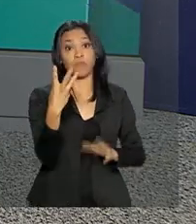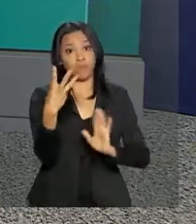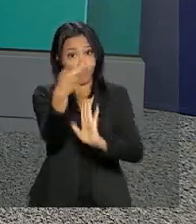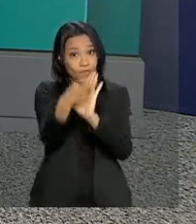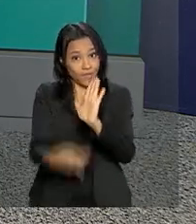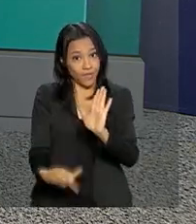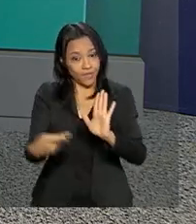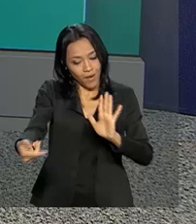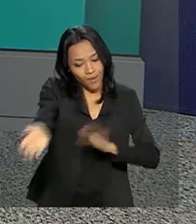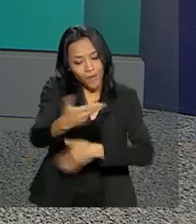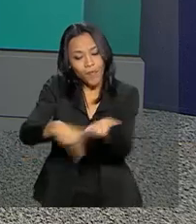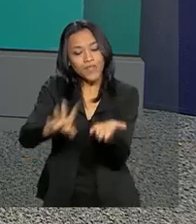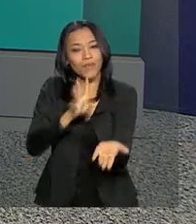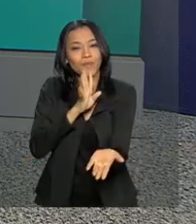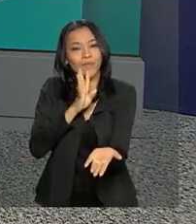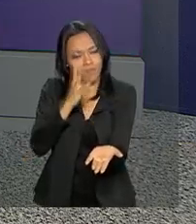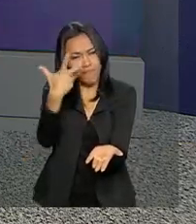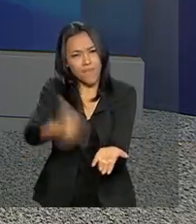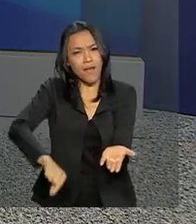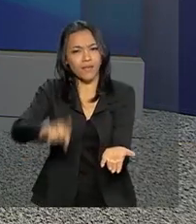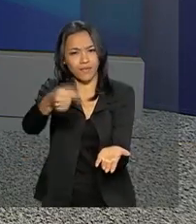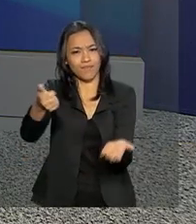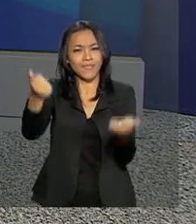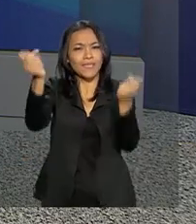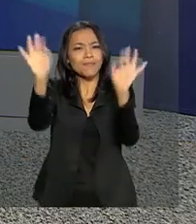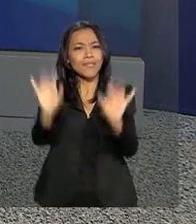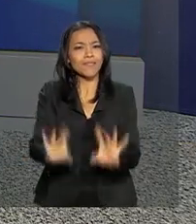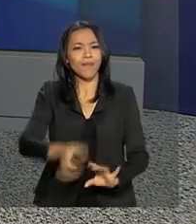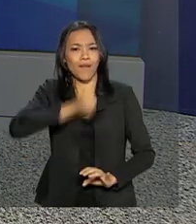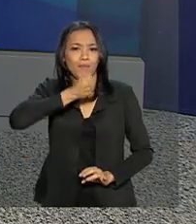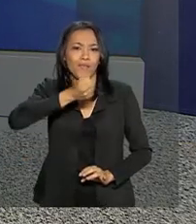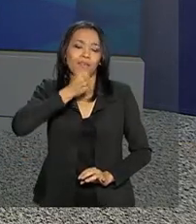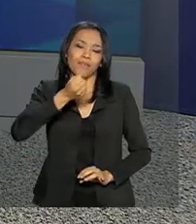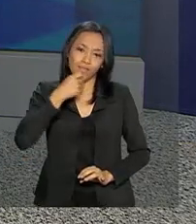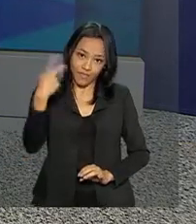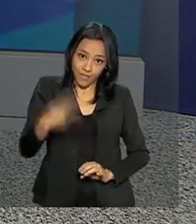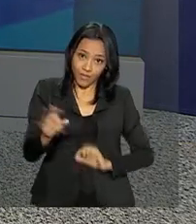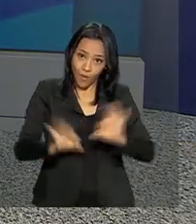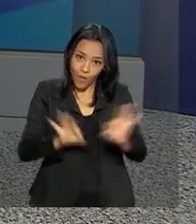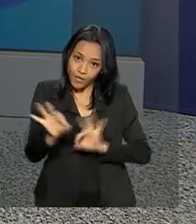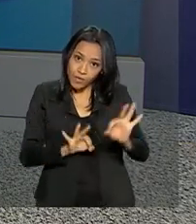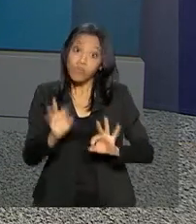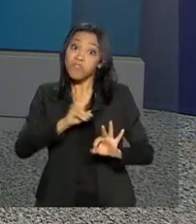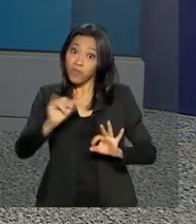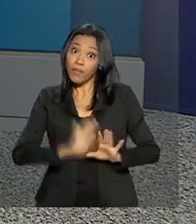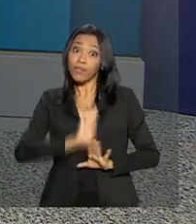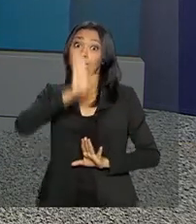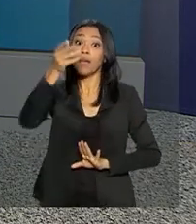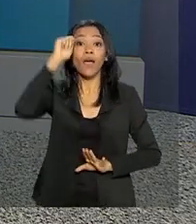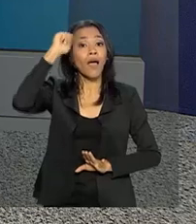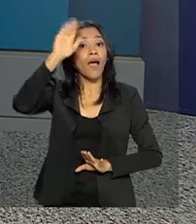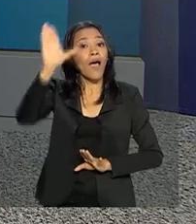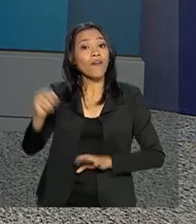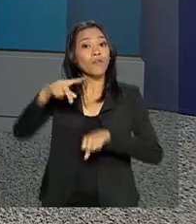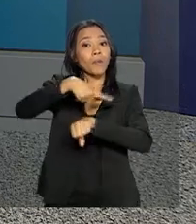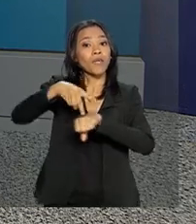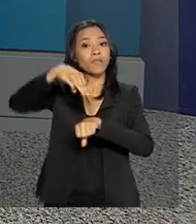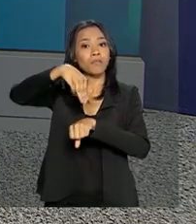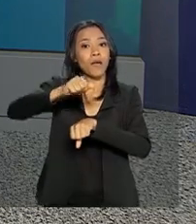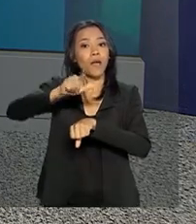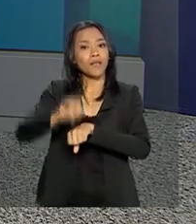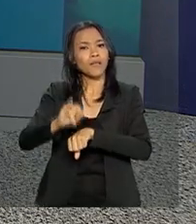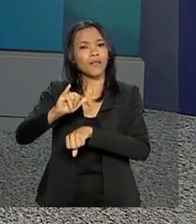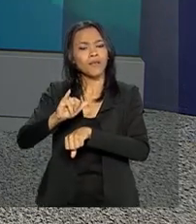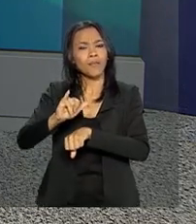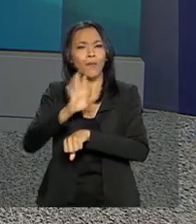conhecimento. Nós vamos saber mais na reportagem especial da equipe da TV NBR, que foi até o Mali, na África, para conhecer de